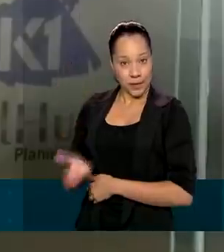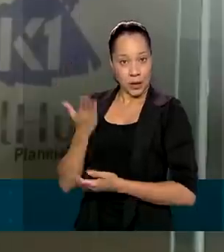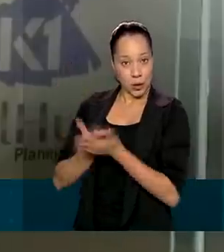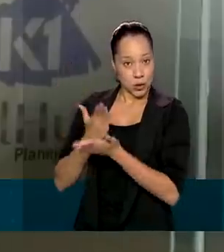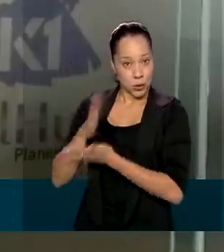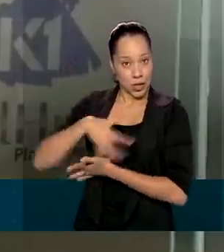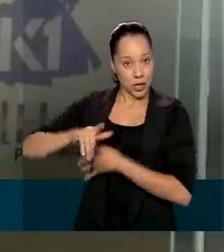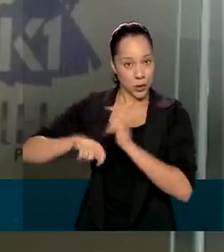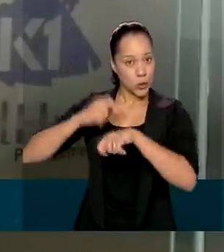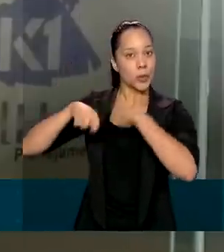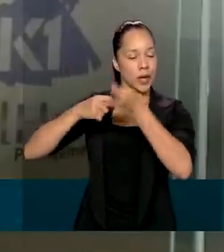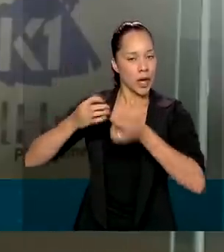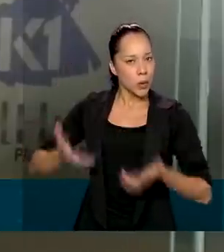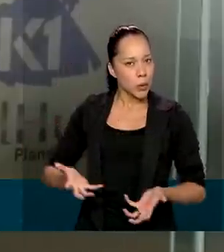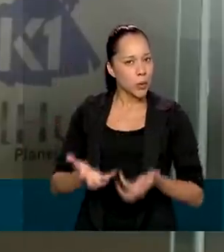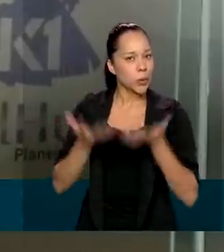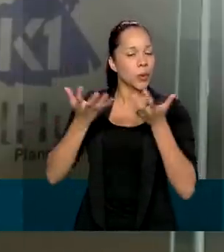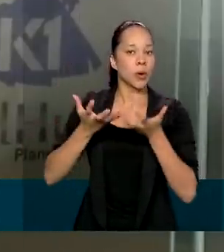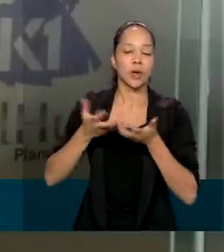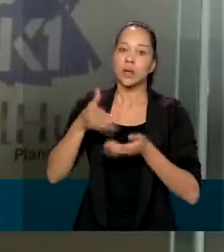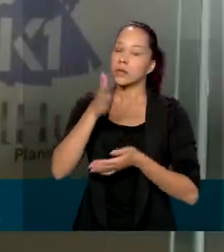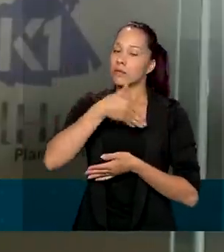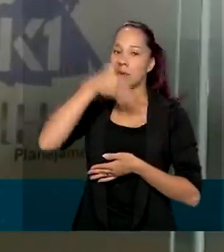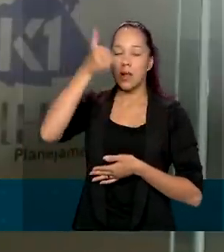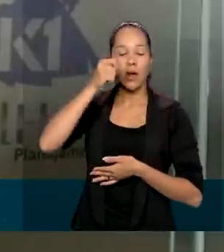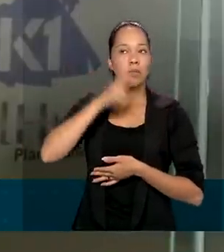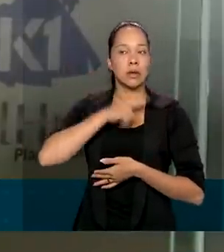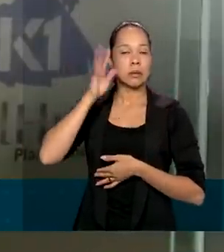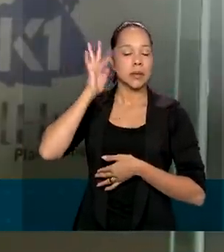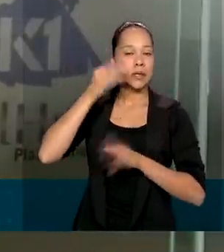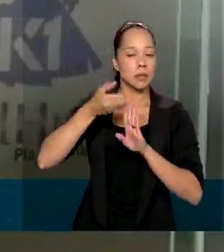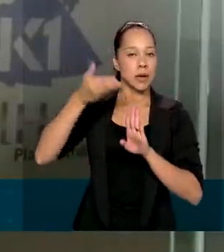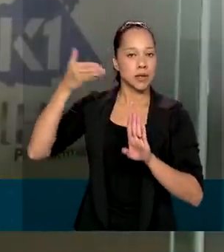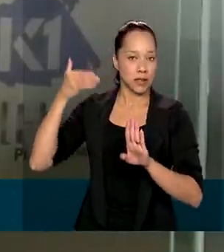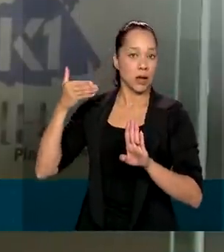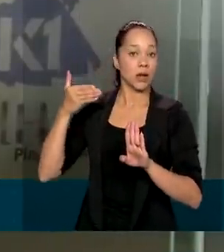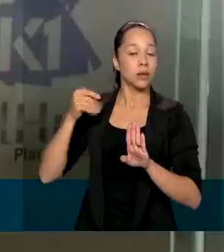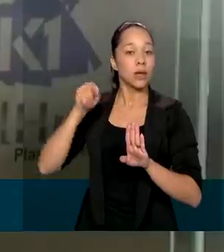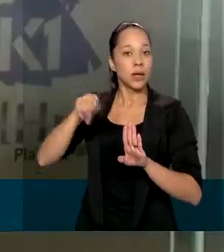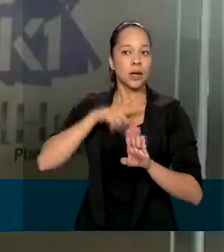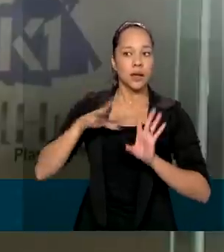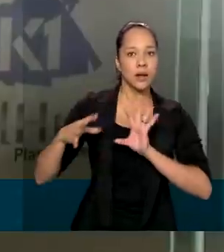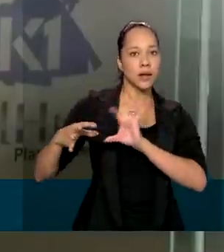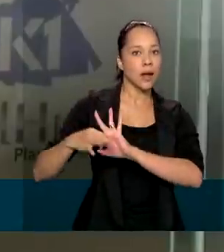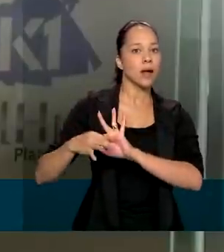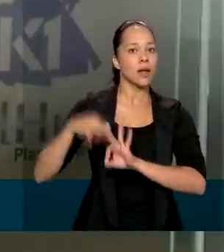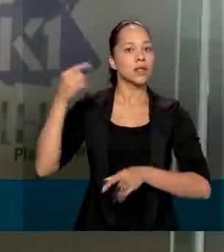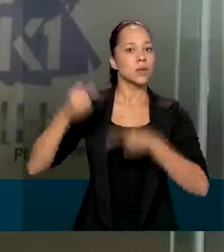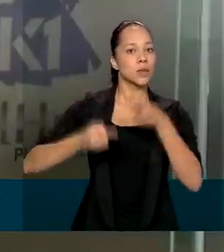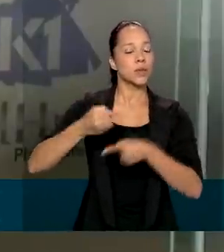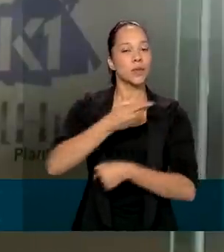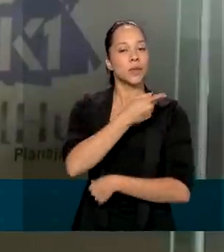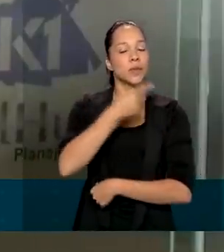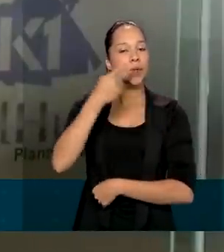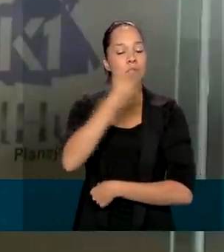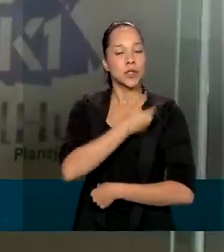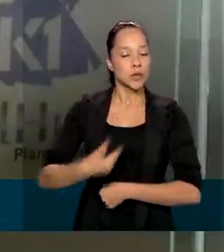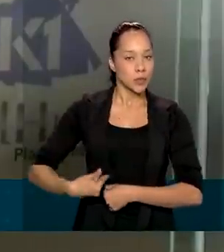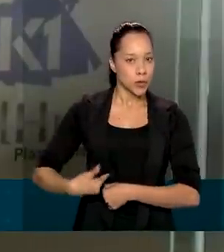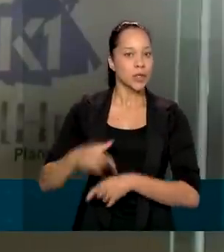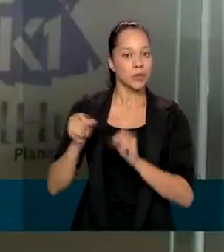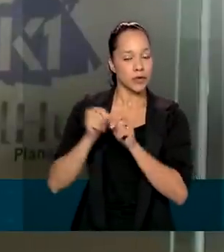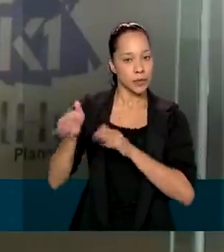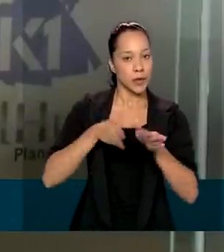a recuperação da economia superou as previsões iniciais e está ligada às políticas públicas adotadas na pandemia.